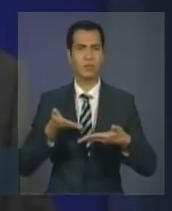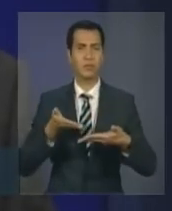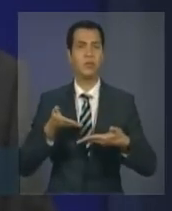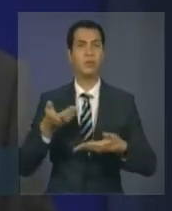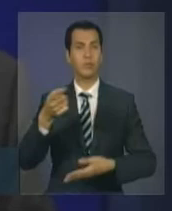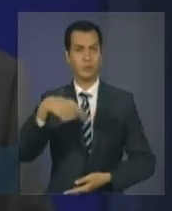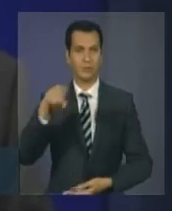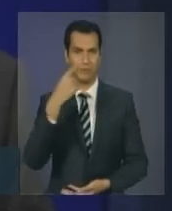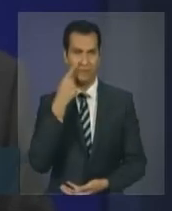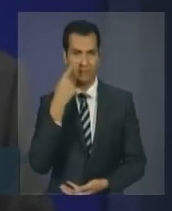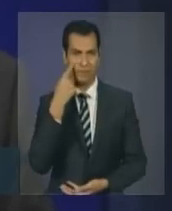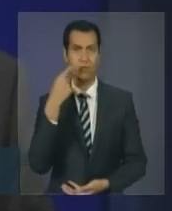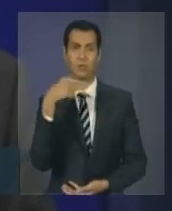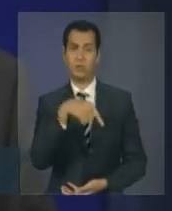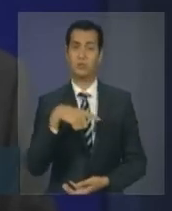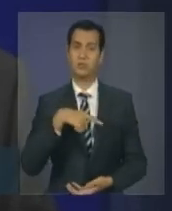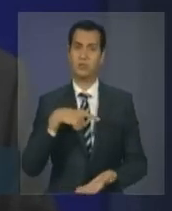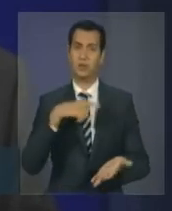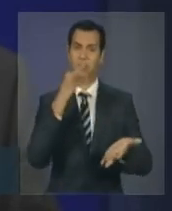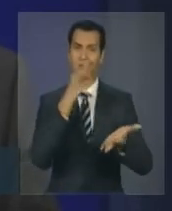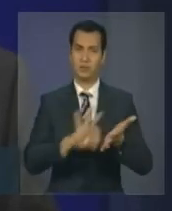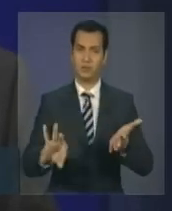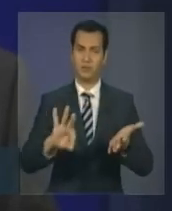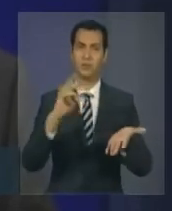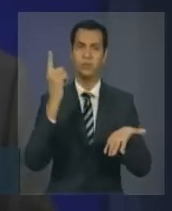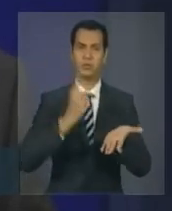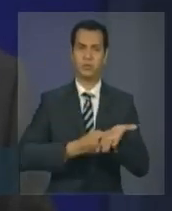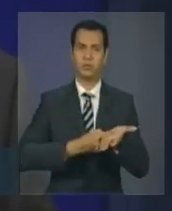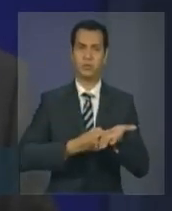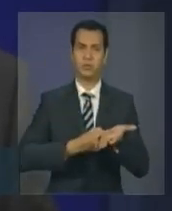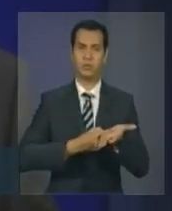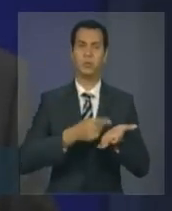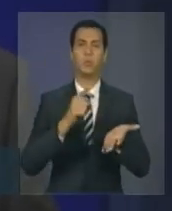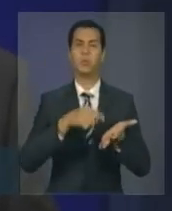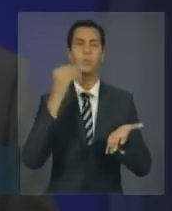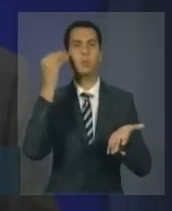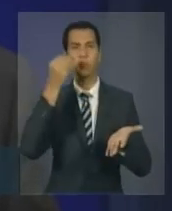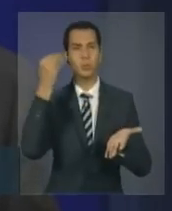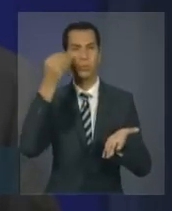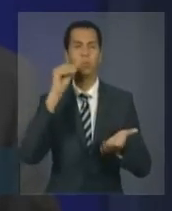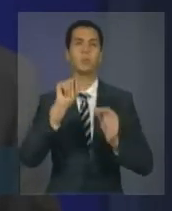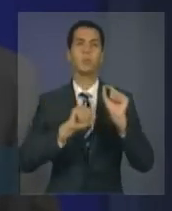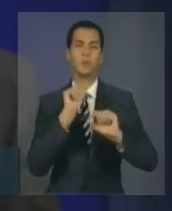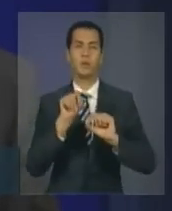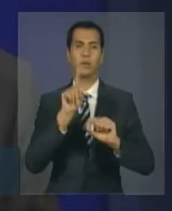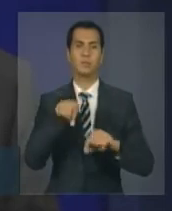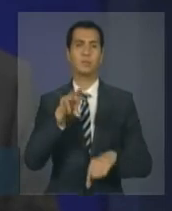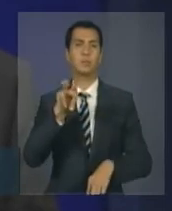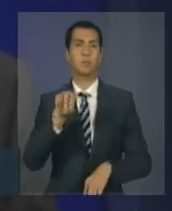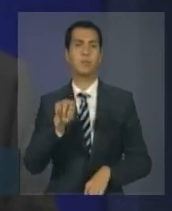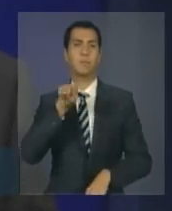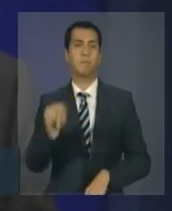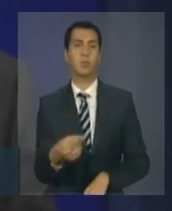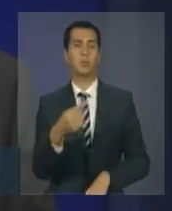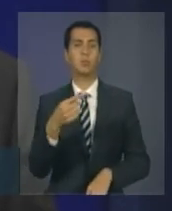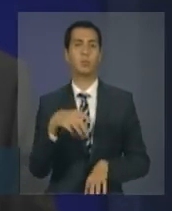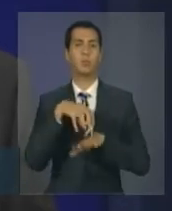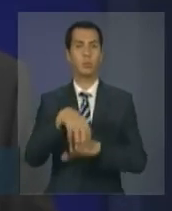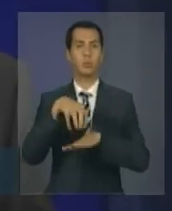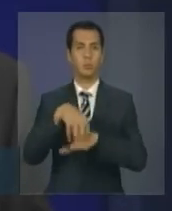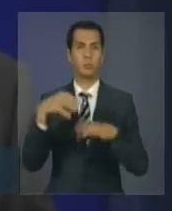na assinatura deste acordo, que é uma experiência piloto de 50 mil turistas, como há na